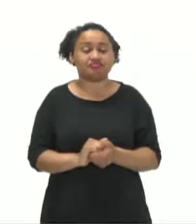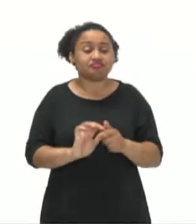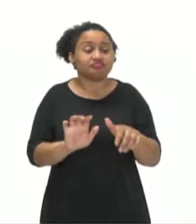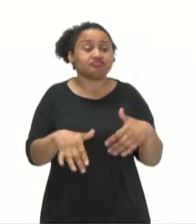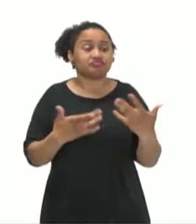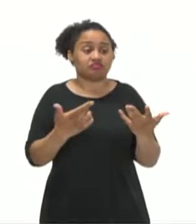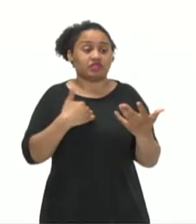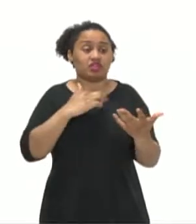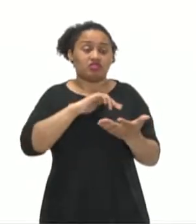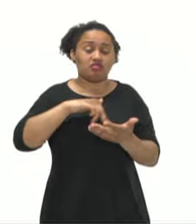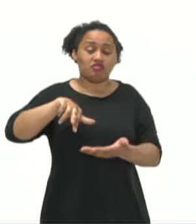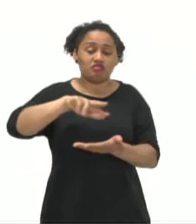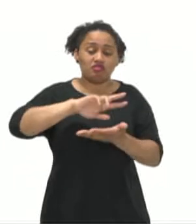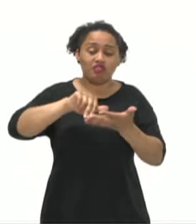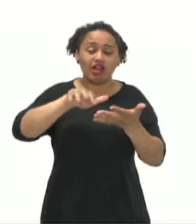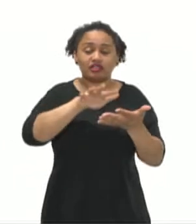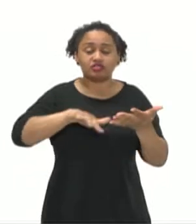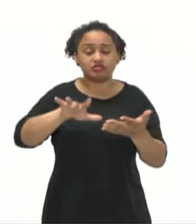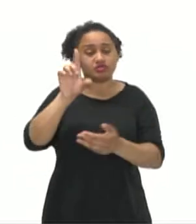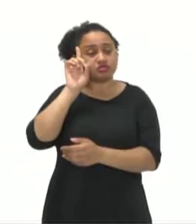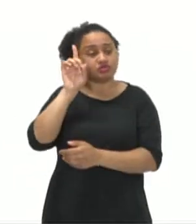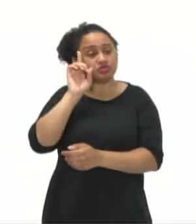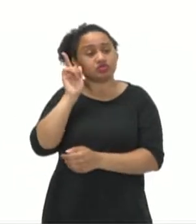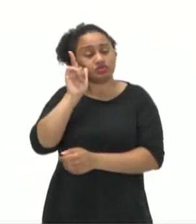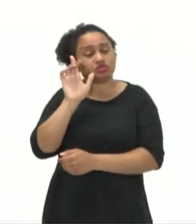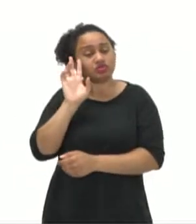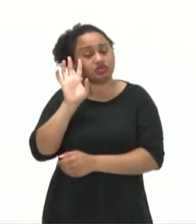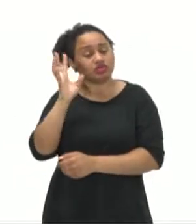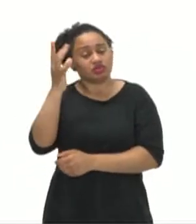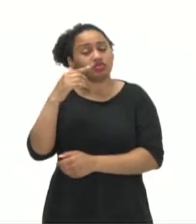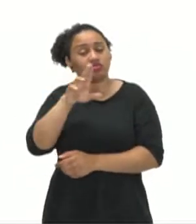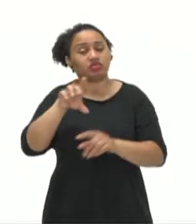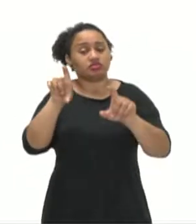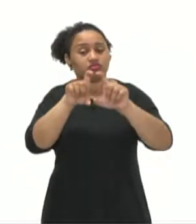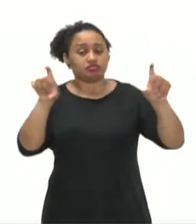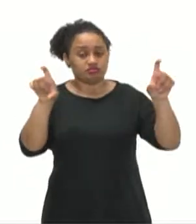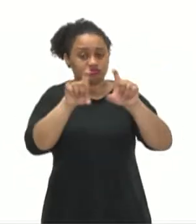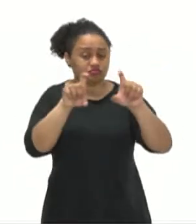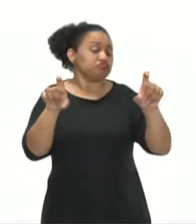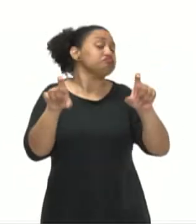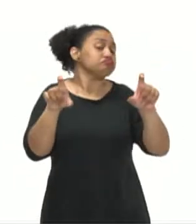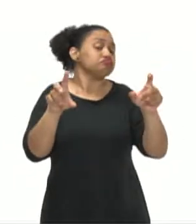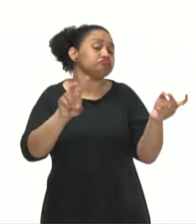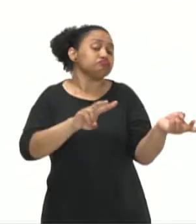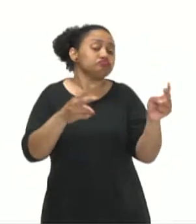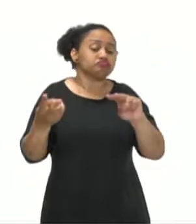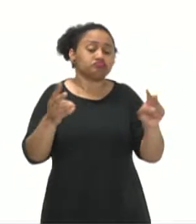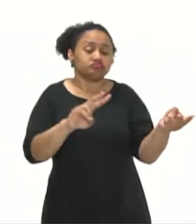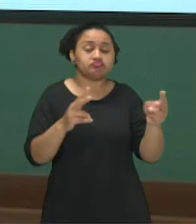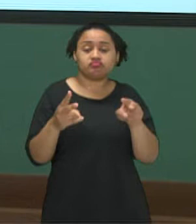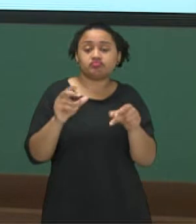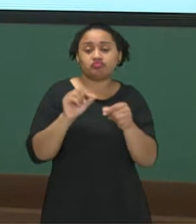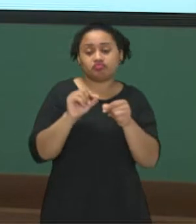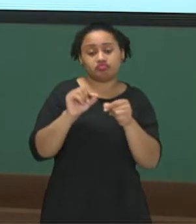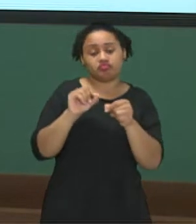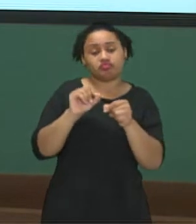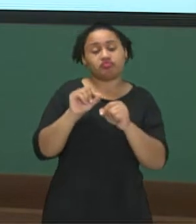Muitos problemas do cotidiano podem ser solucionados por uma equação. É a tradução que você vai fazer